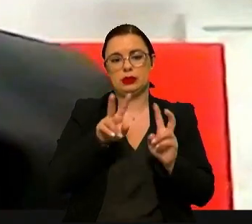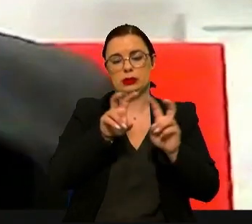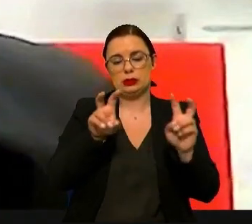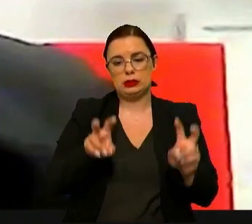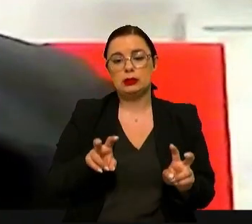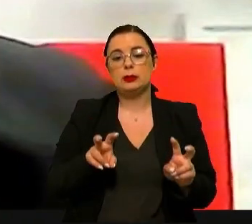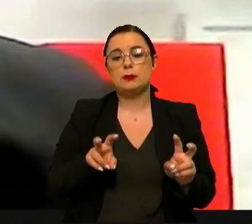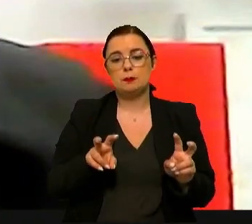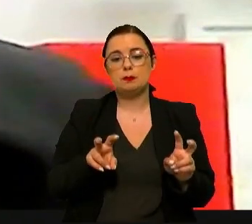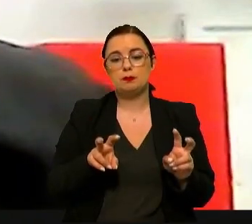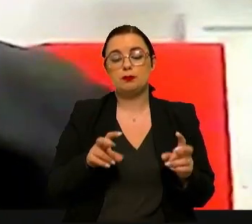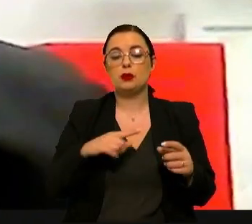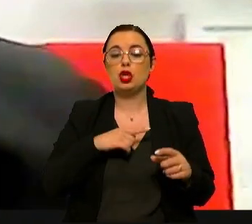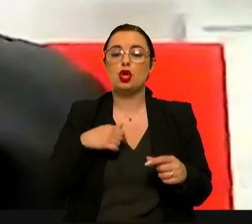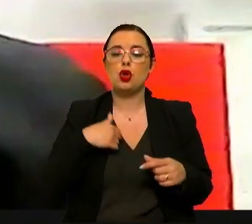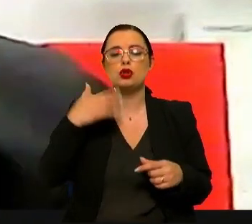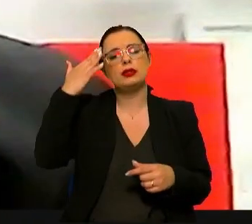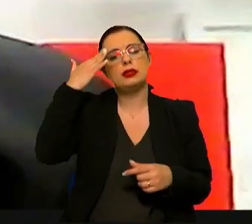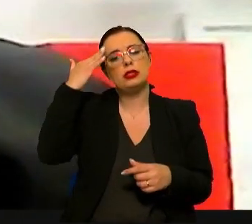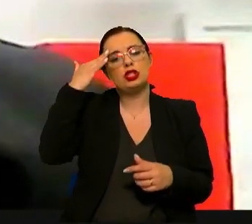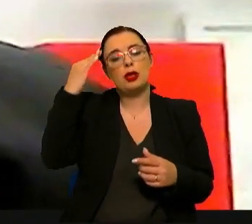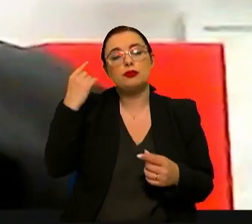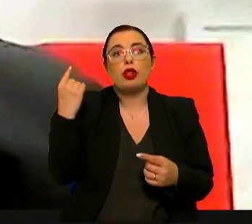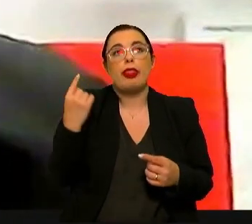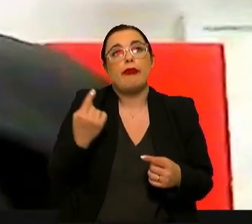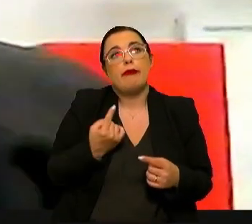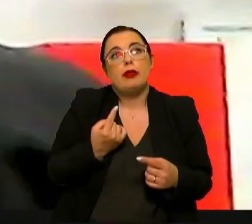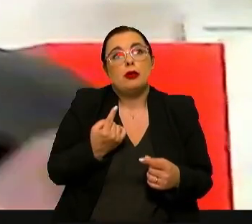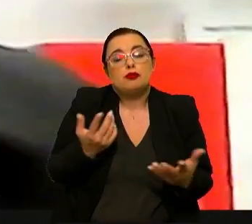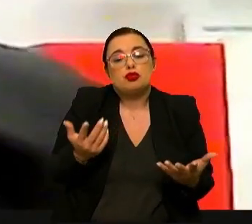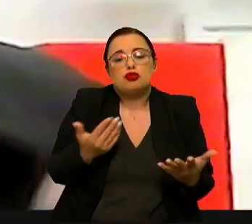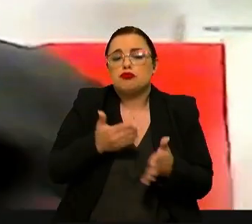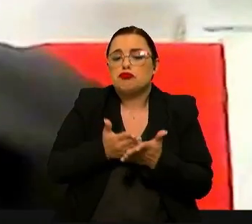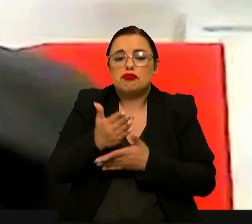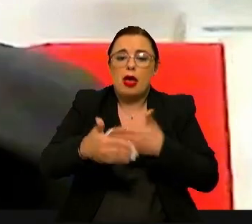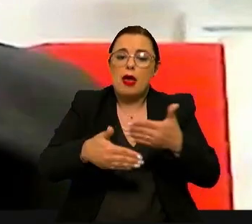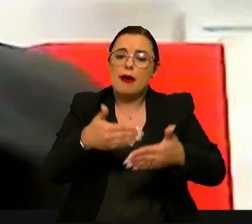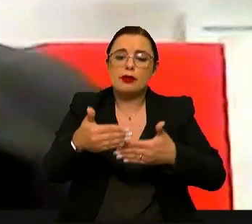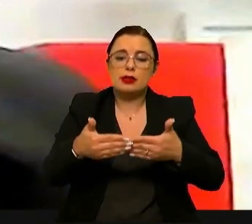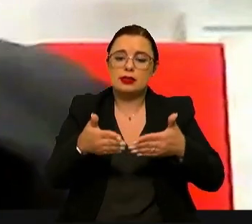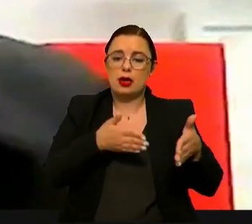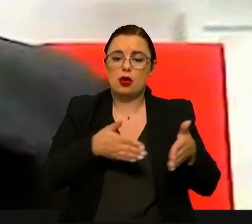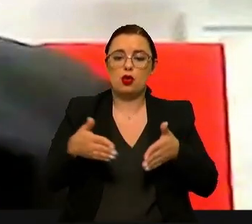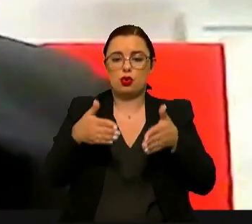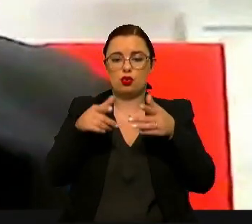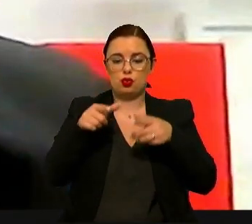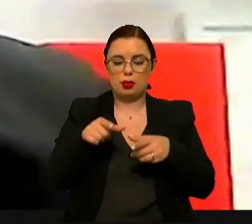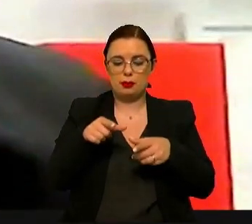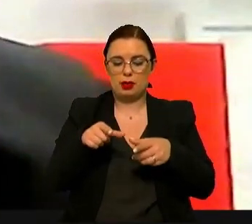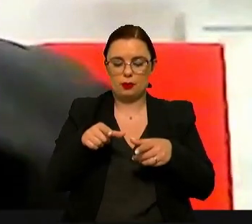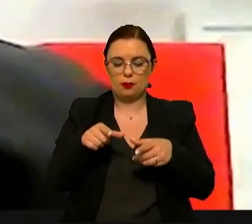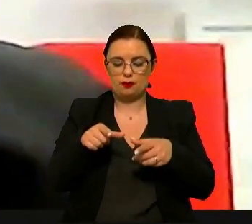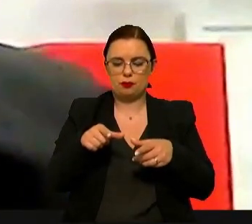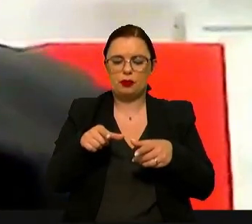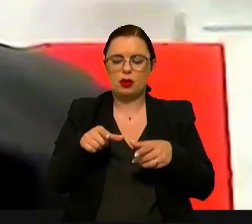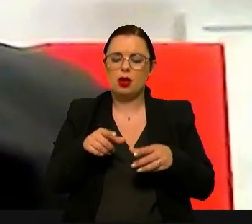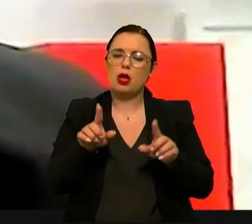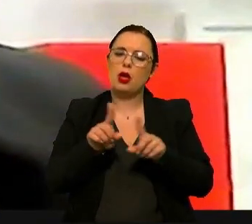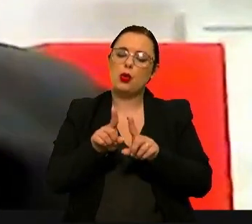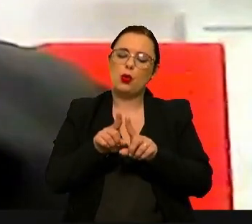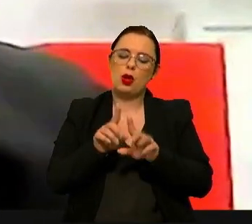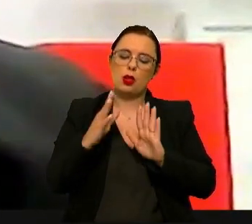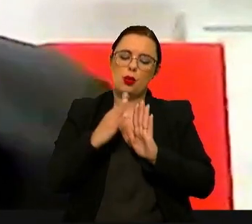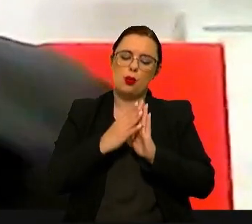e nós achámos que devíamos avançar nesse caminho na altura até como um